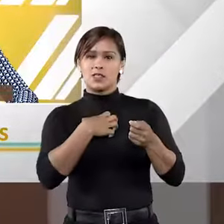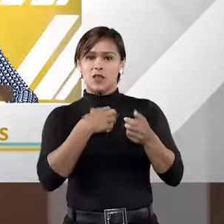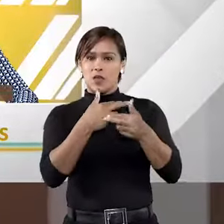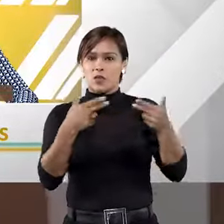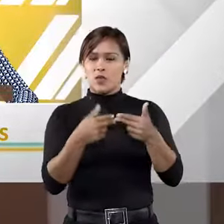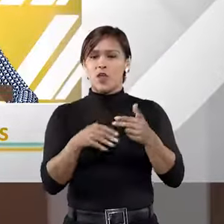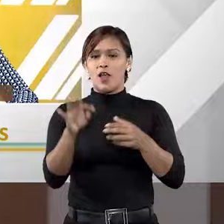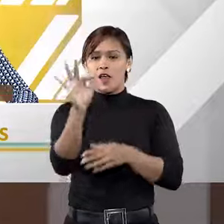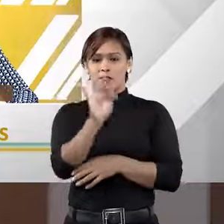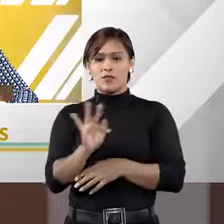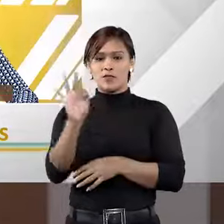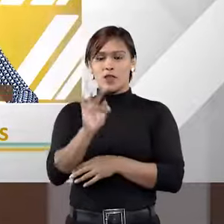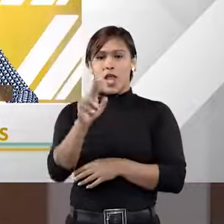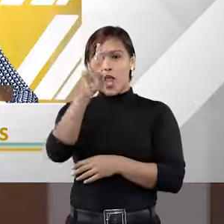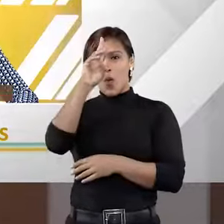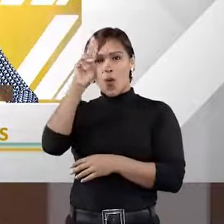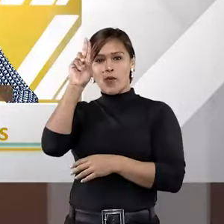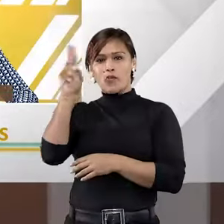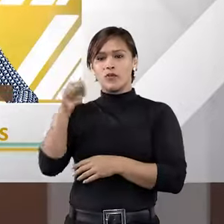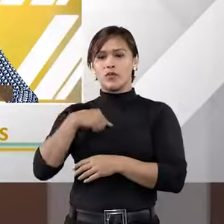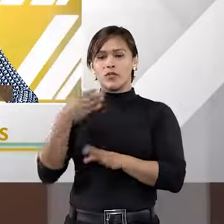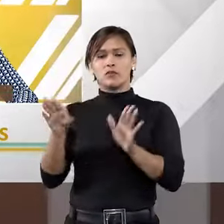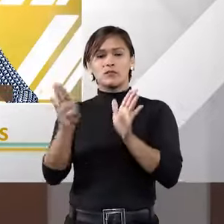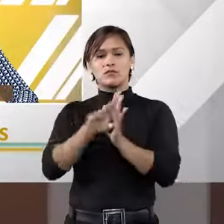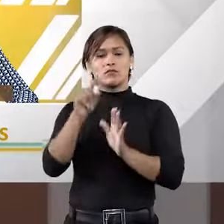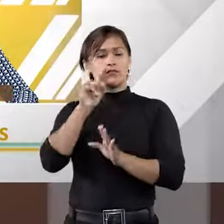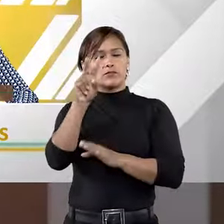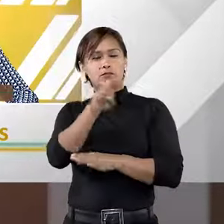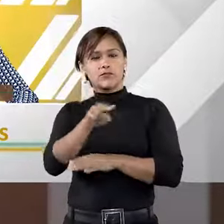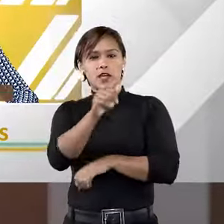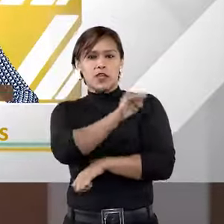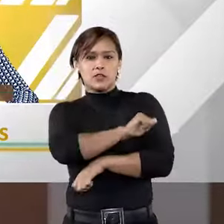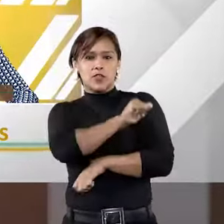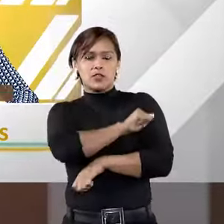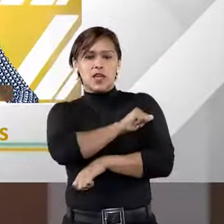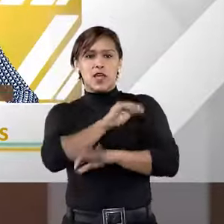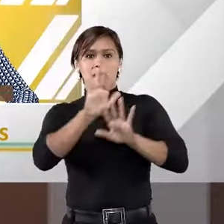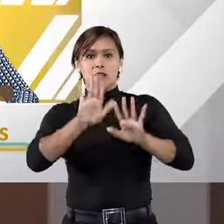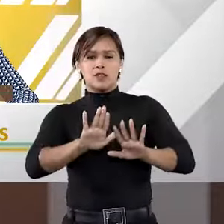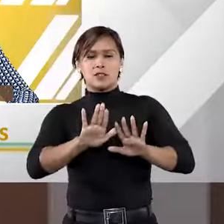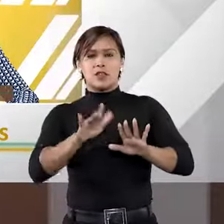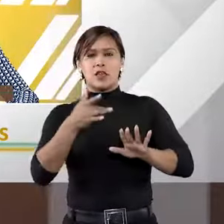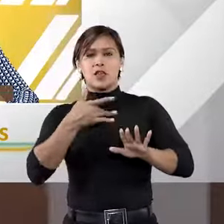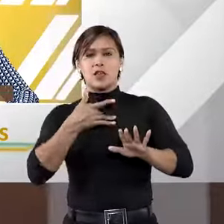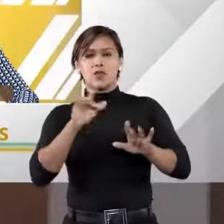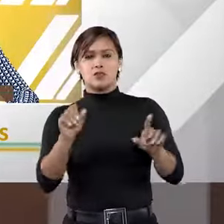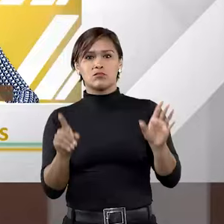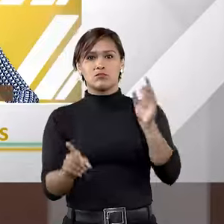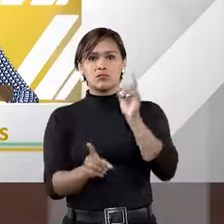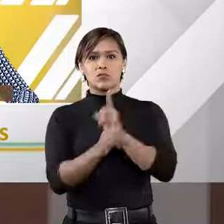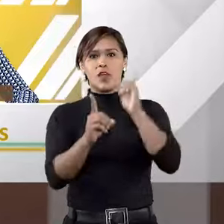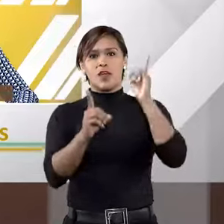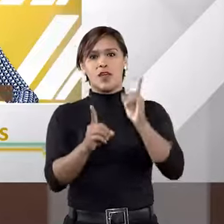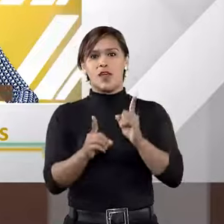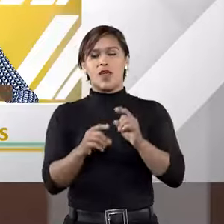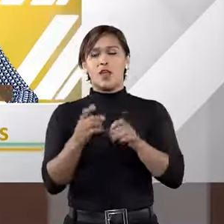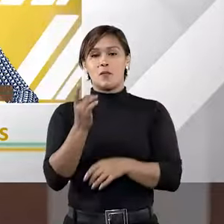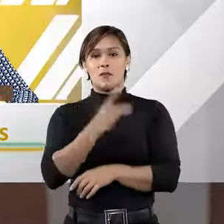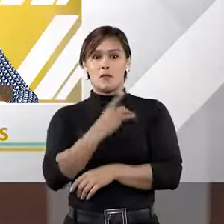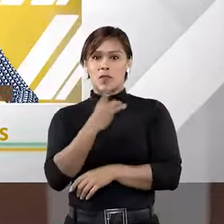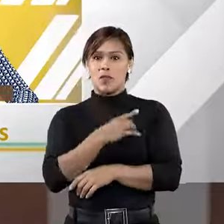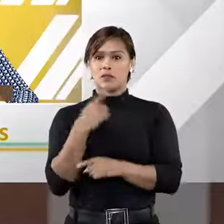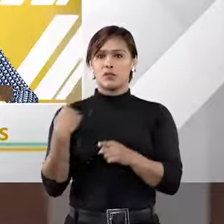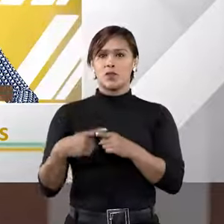faculdade, na universidade, quando você vê os alunos assim de... Eles ficam, eles têm um... Quando descobrem a arbitragem, até eu tenho um pouco de medo.